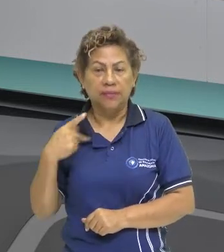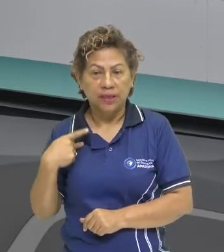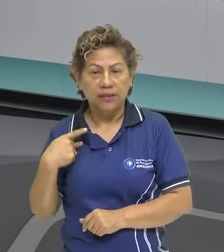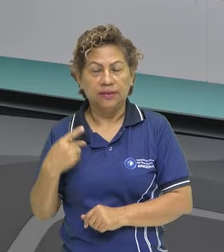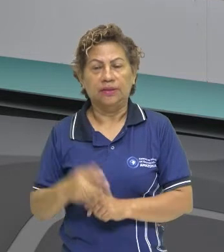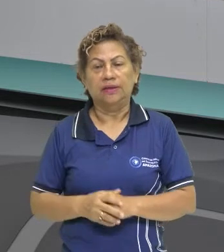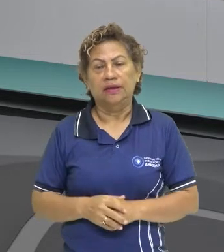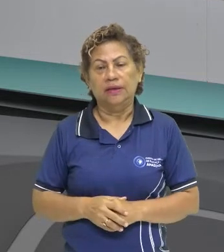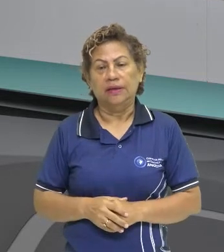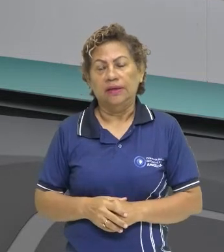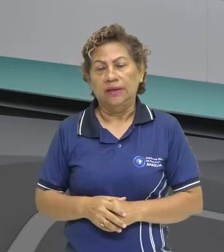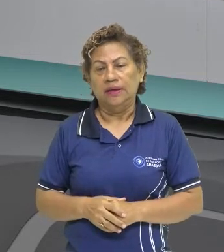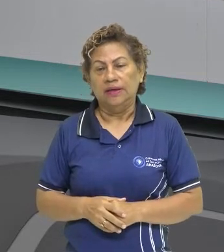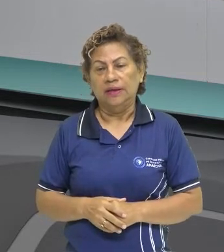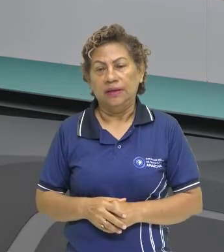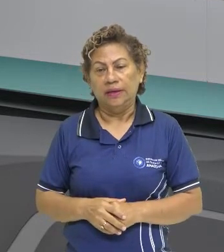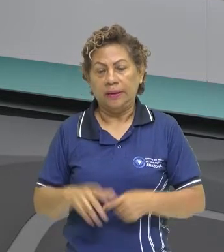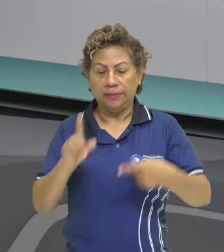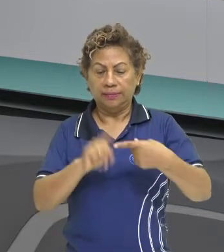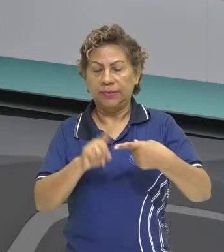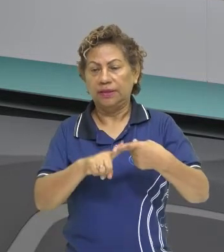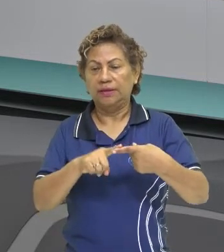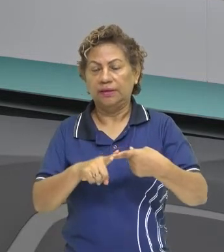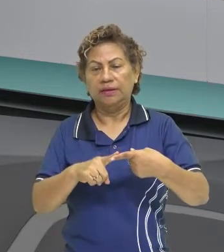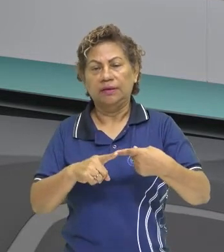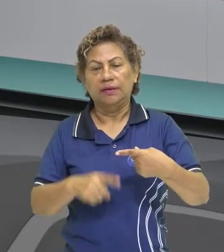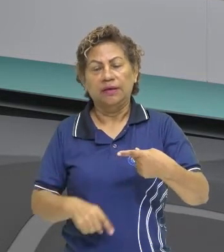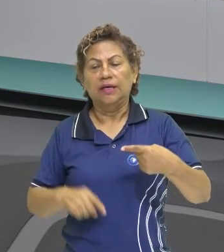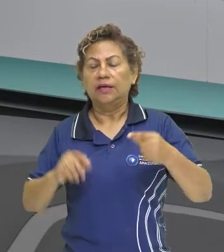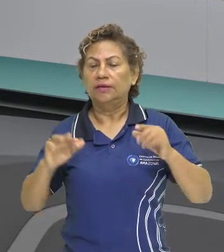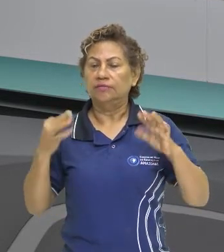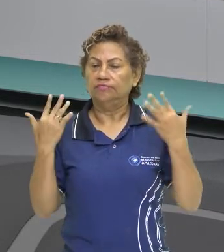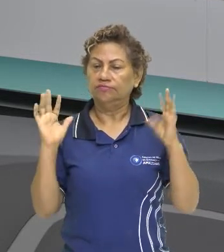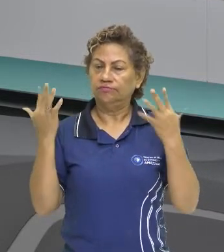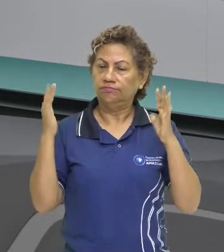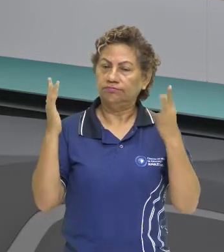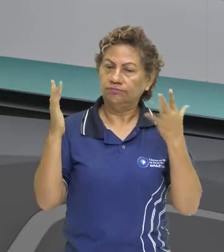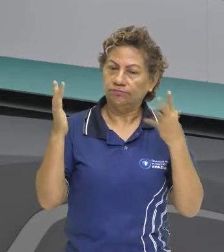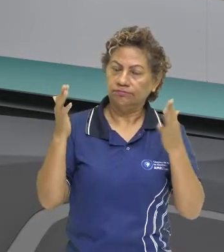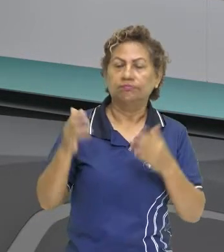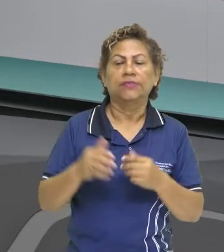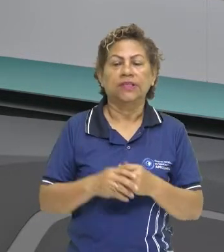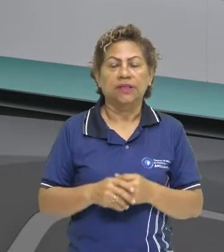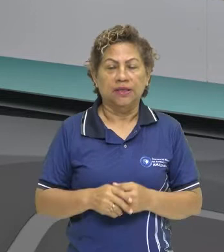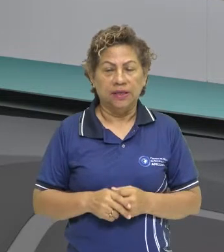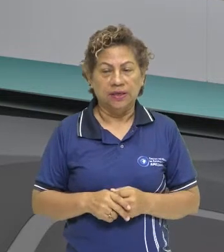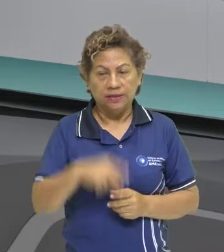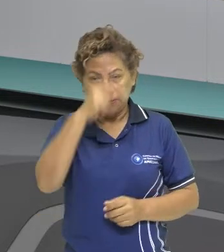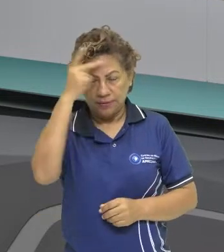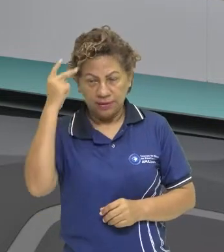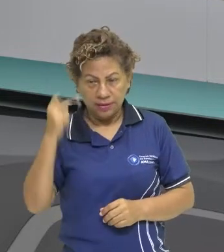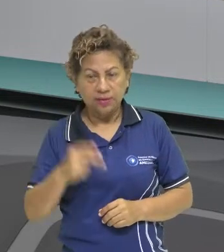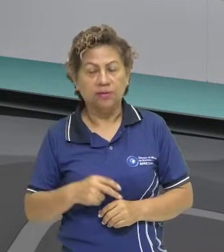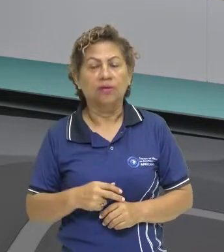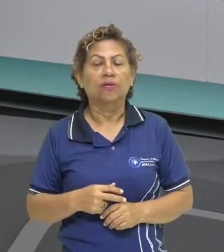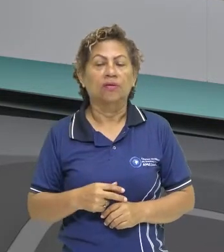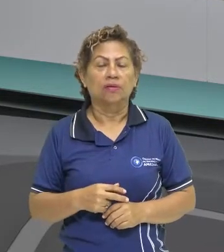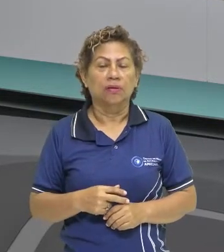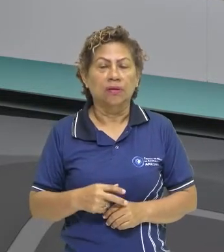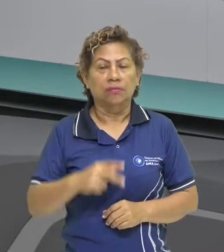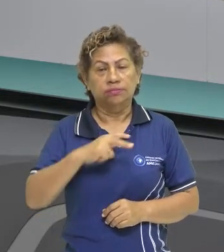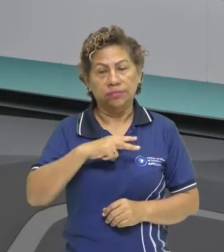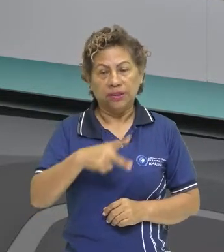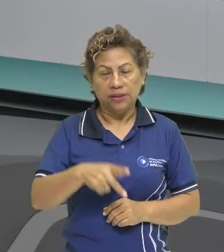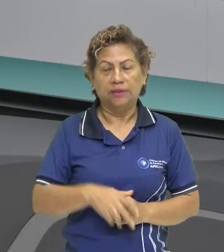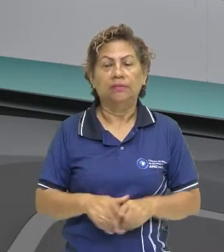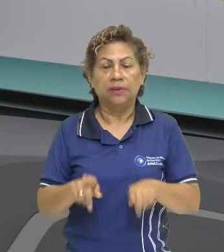Ora, eles elogiavam, exaltavam os benfeitores portugueses e também tinha uma outra vertente